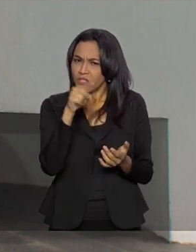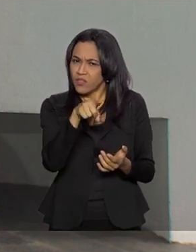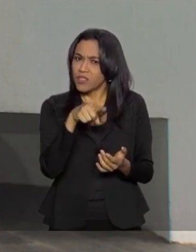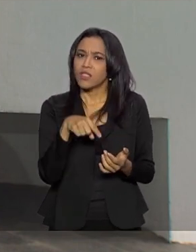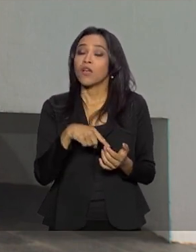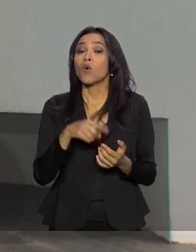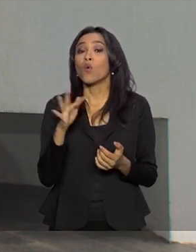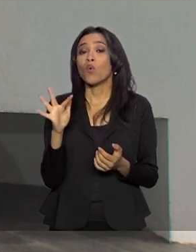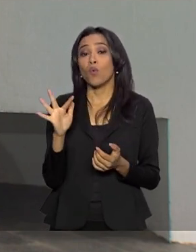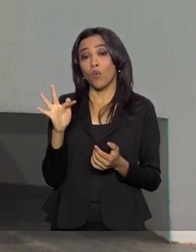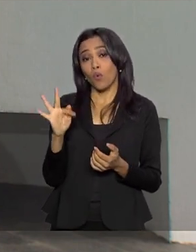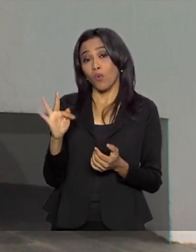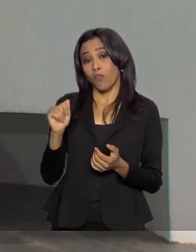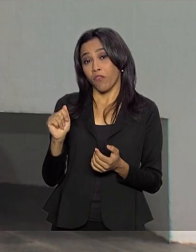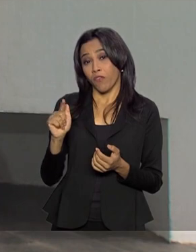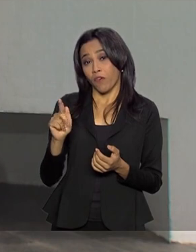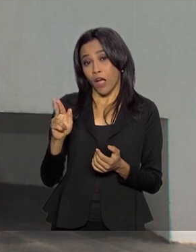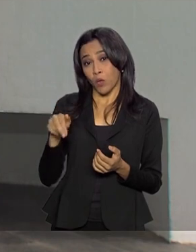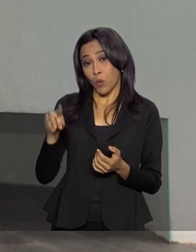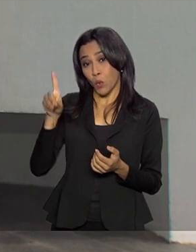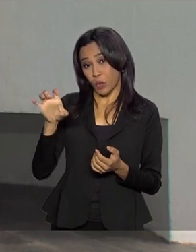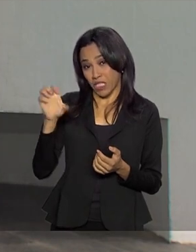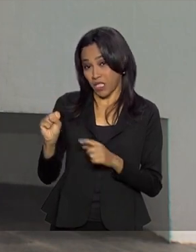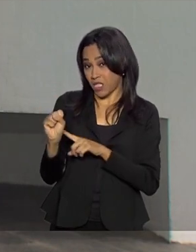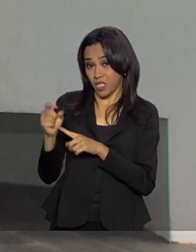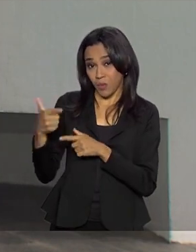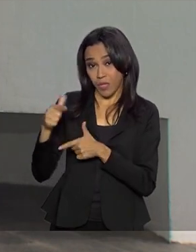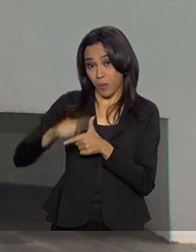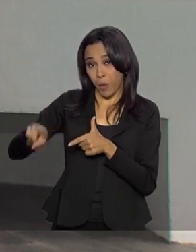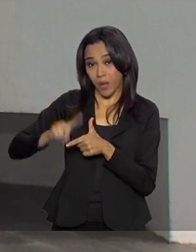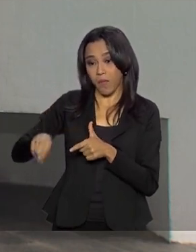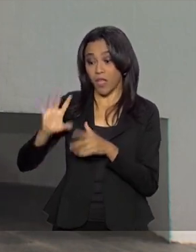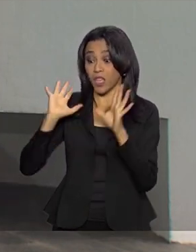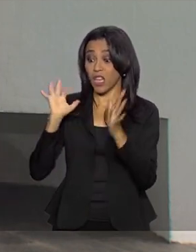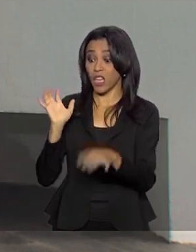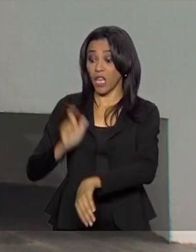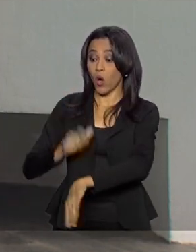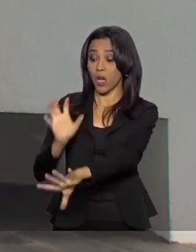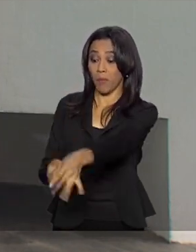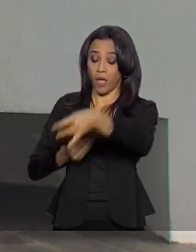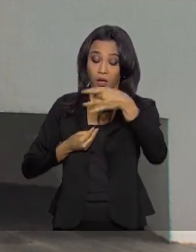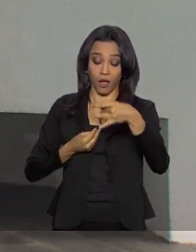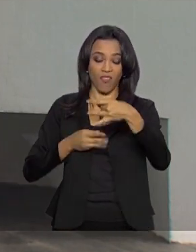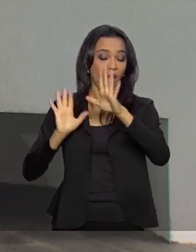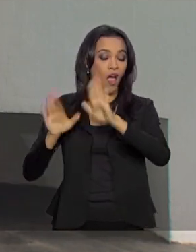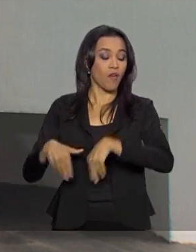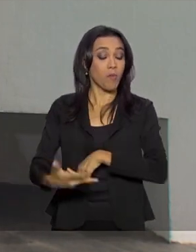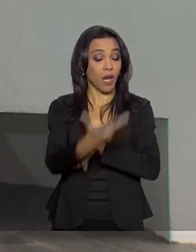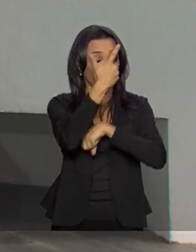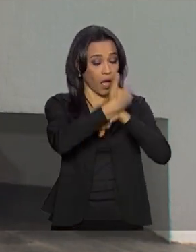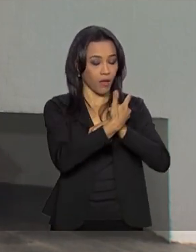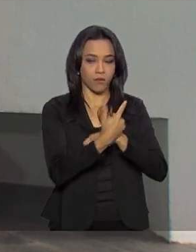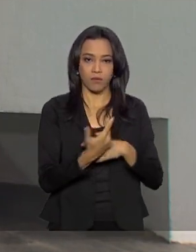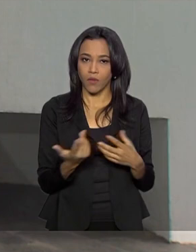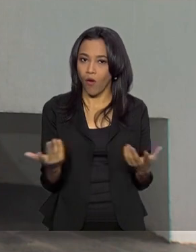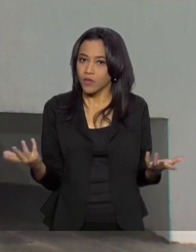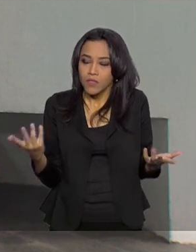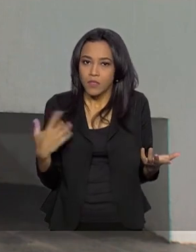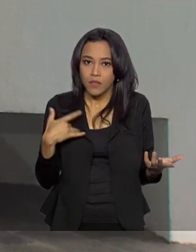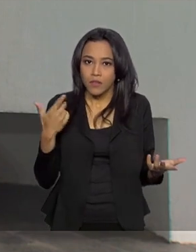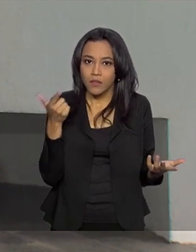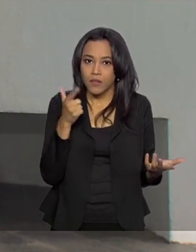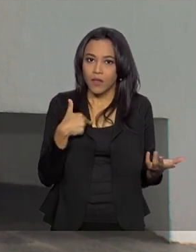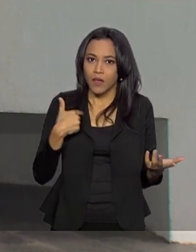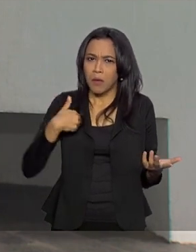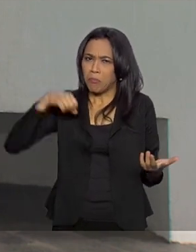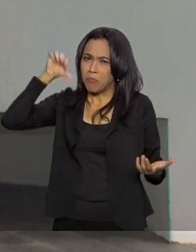Fagundes não tem esse problema, né? Ele pega na hora, lê e vamos gravar. Que privilégio! Para mim,